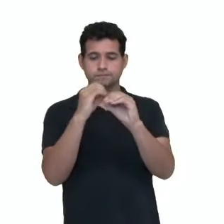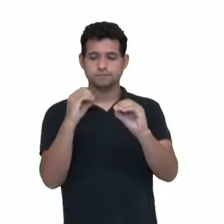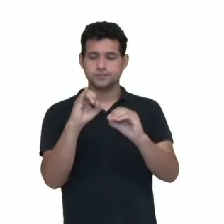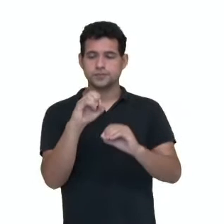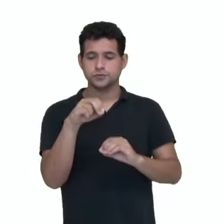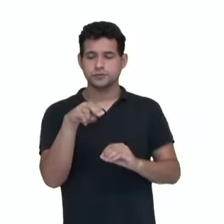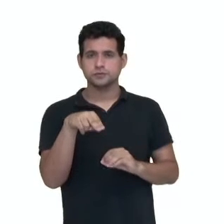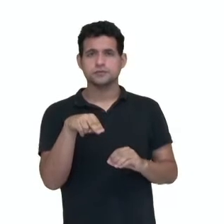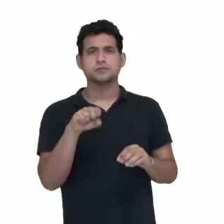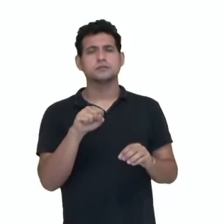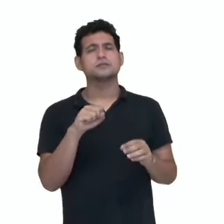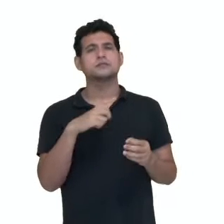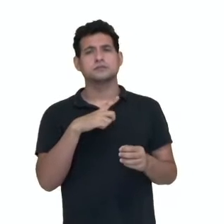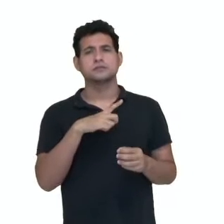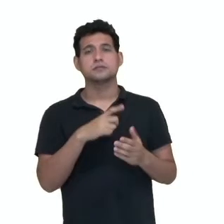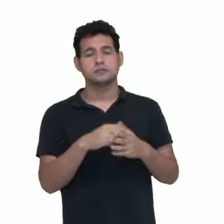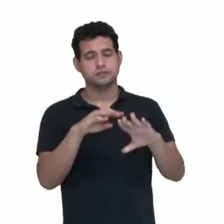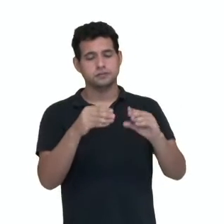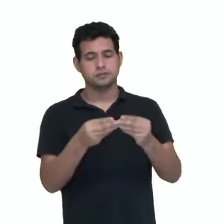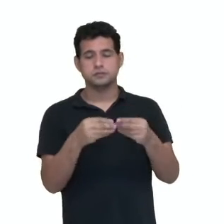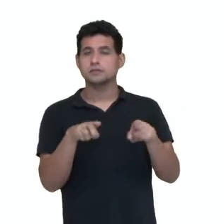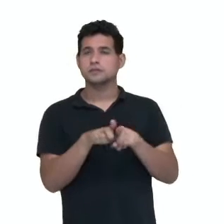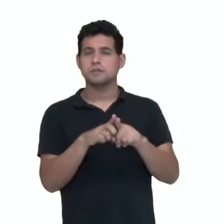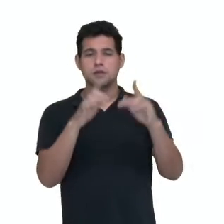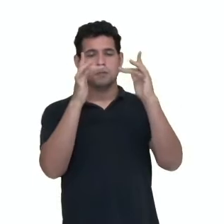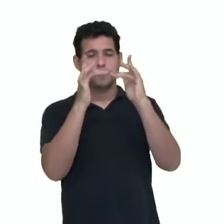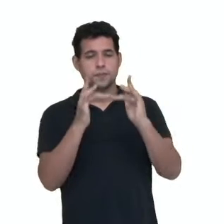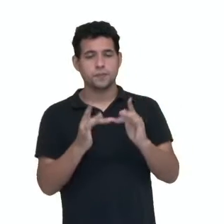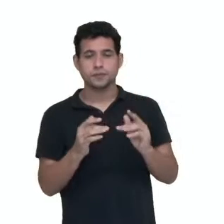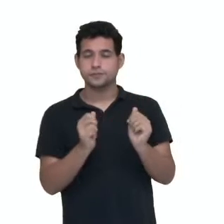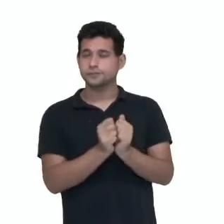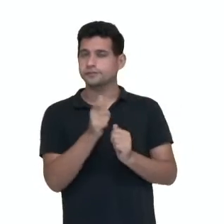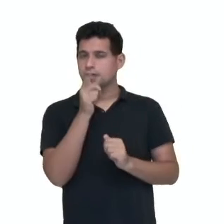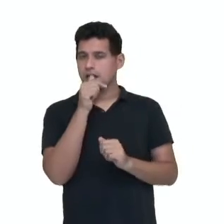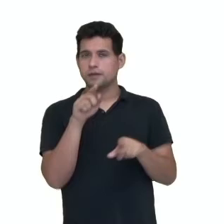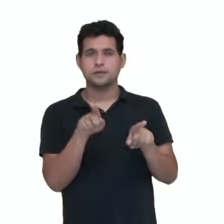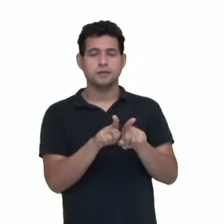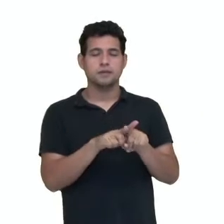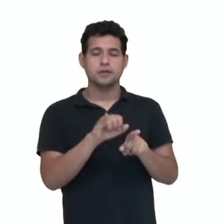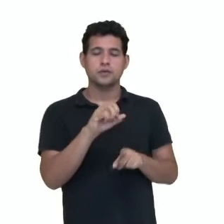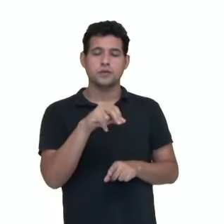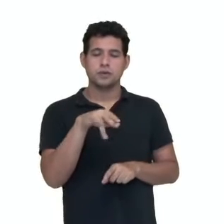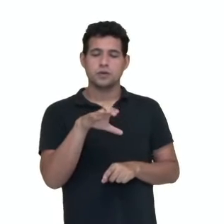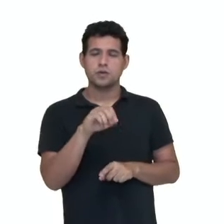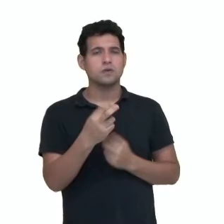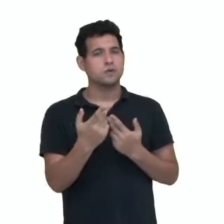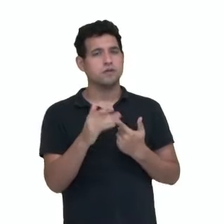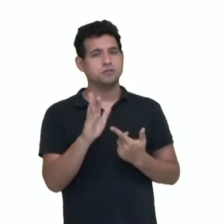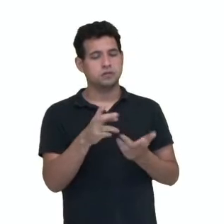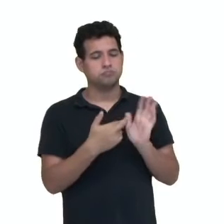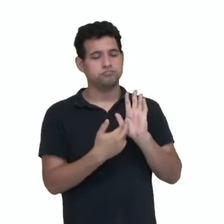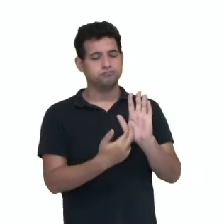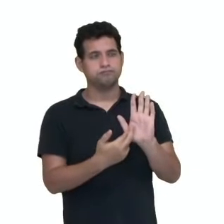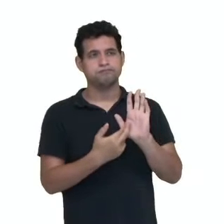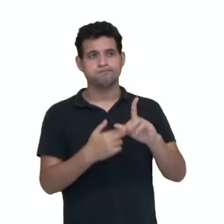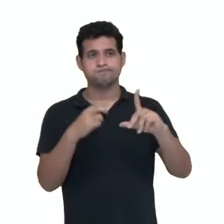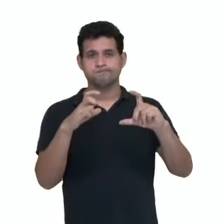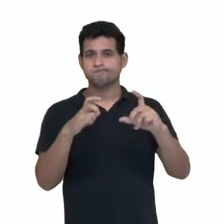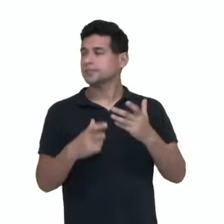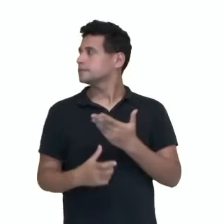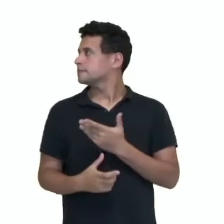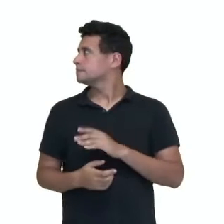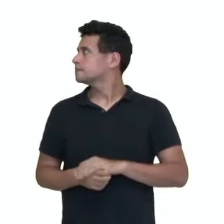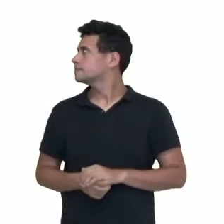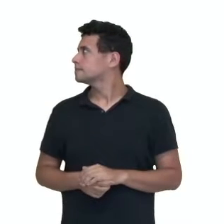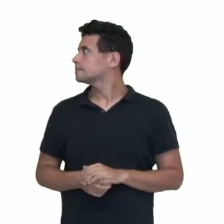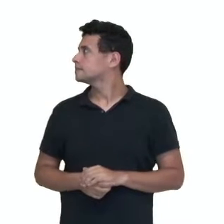pré-existentes no composto pela interação entre a água e o composto iônico, conforme representado nessa figura, onde